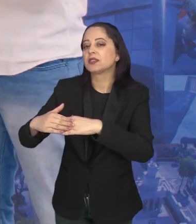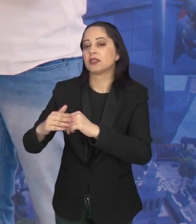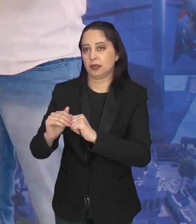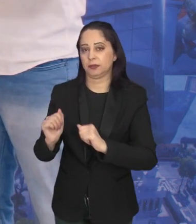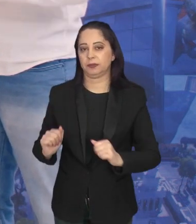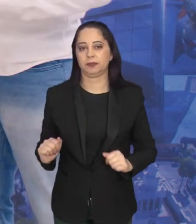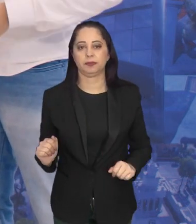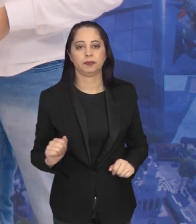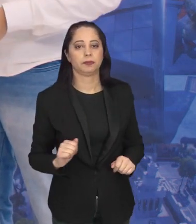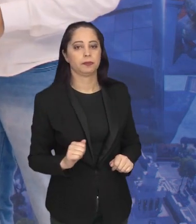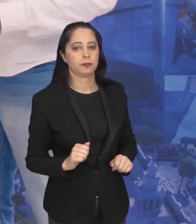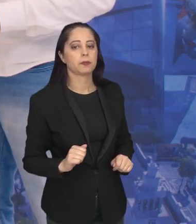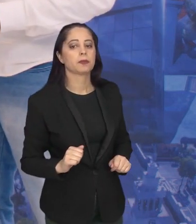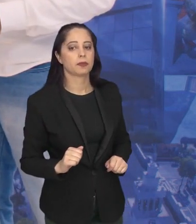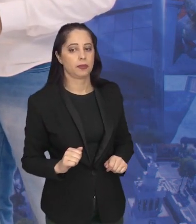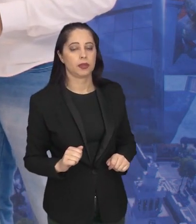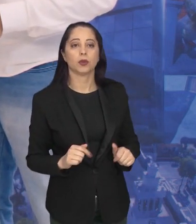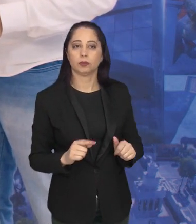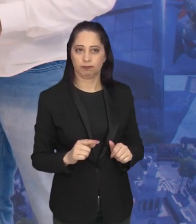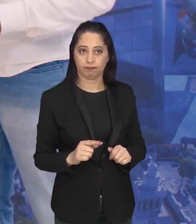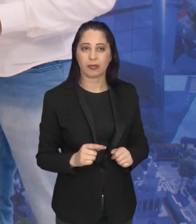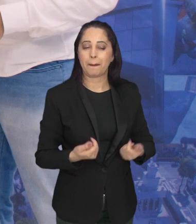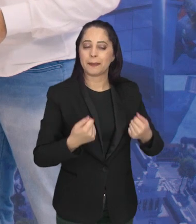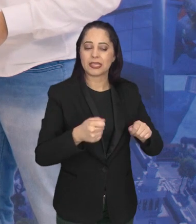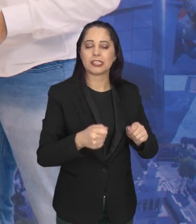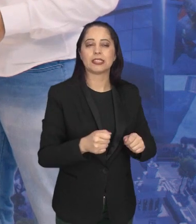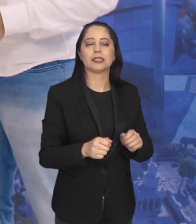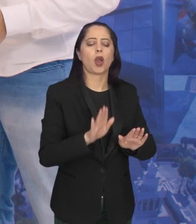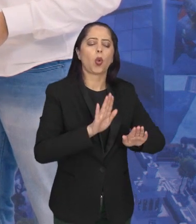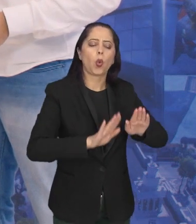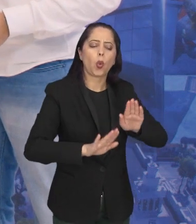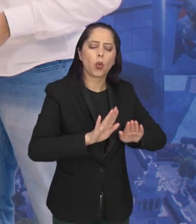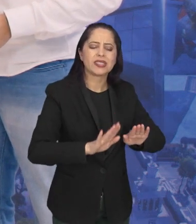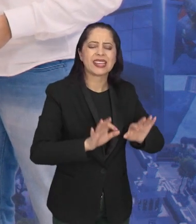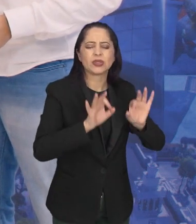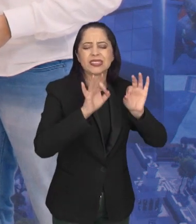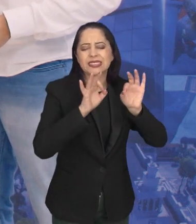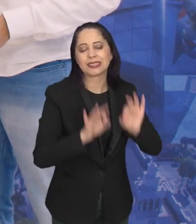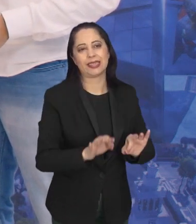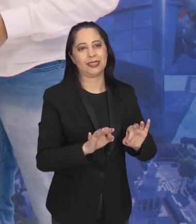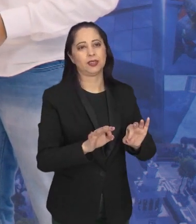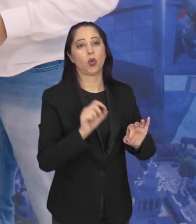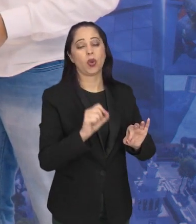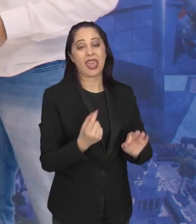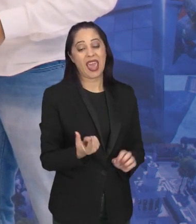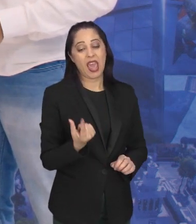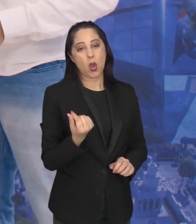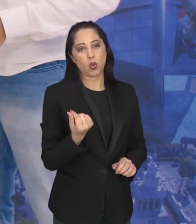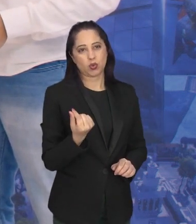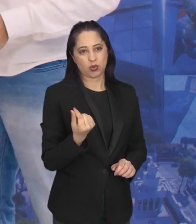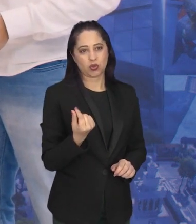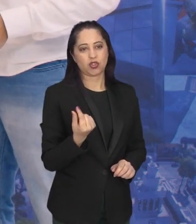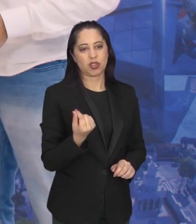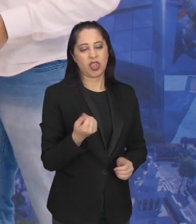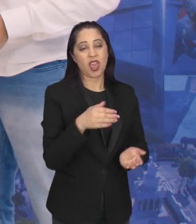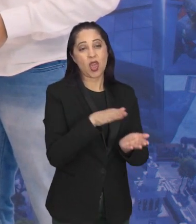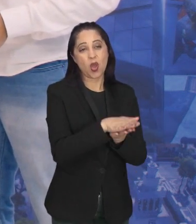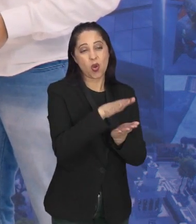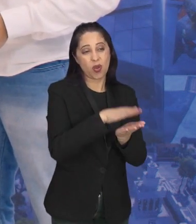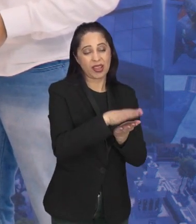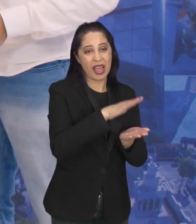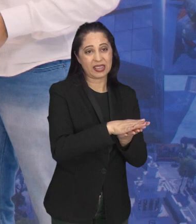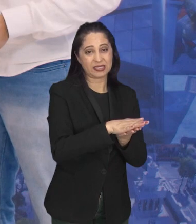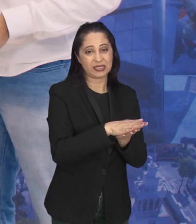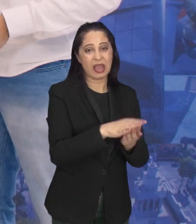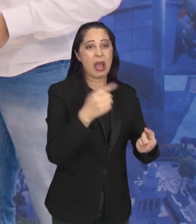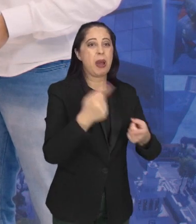gestão de um negócio em execução? Olha, uma coisa que tem que ter muito cuidado é com os seus custos fixos. O pessoal,